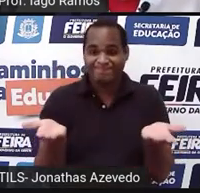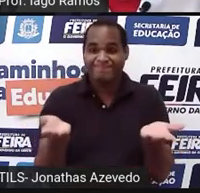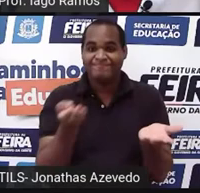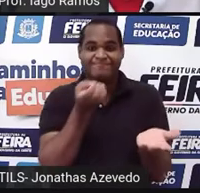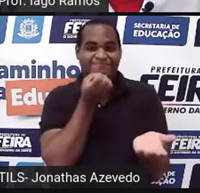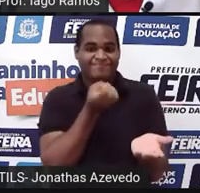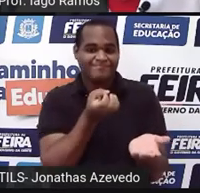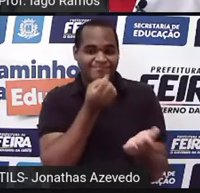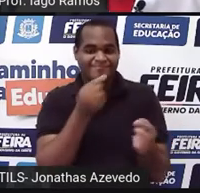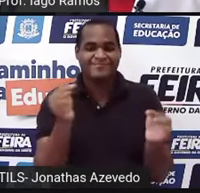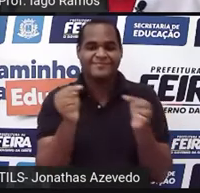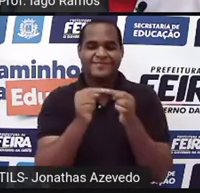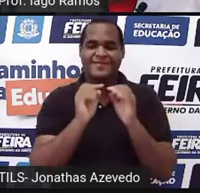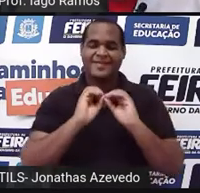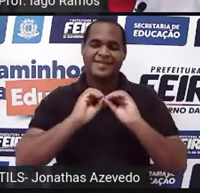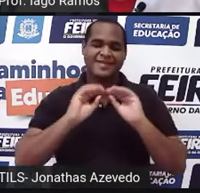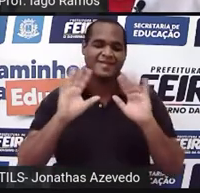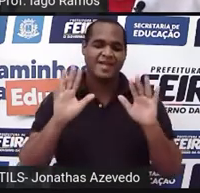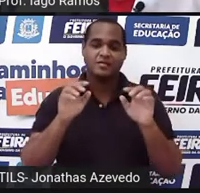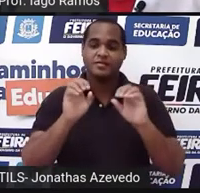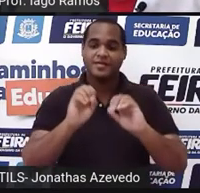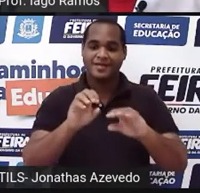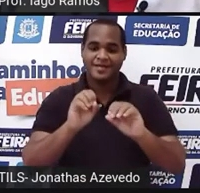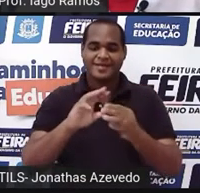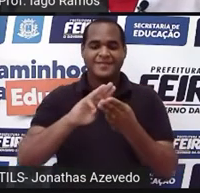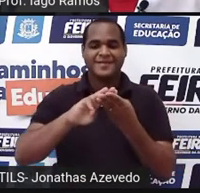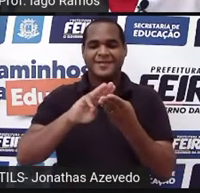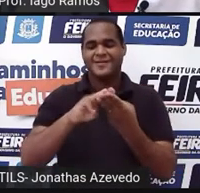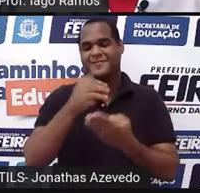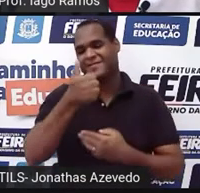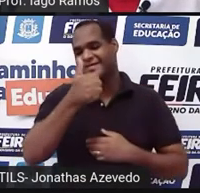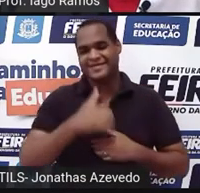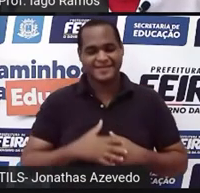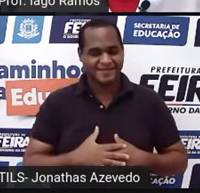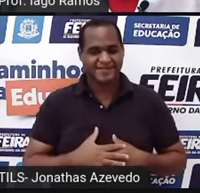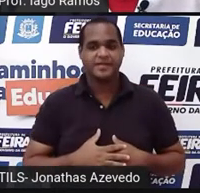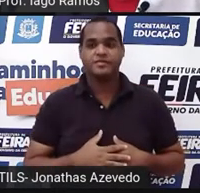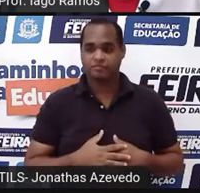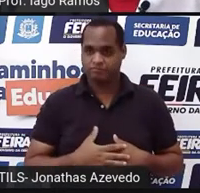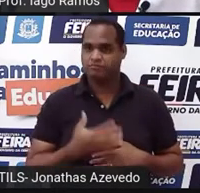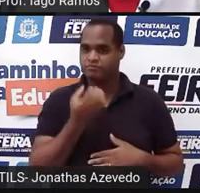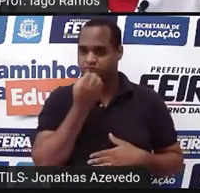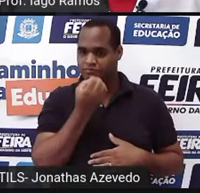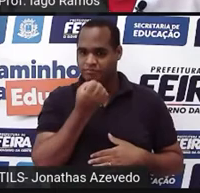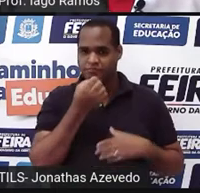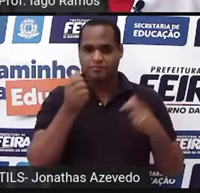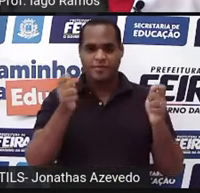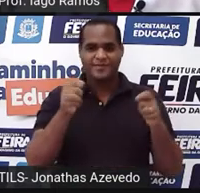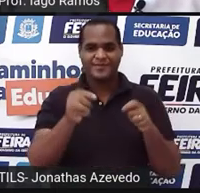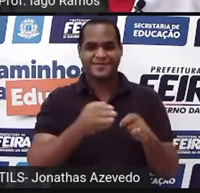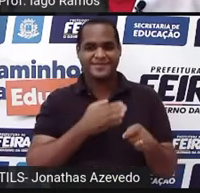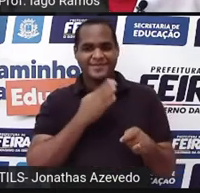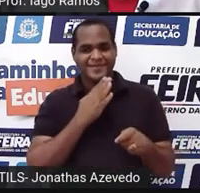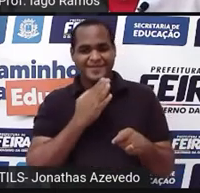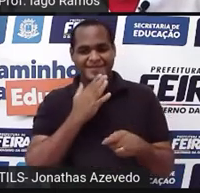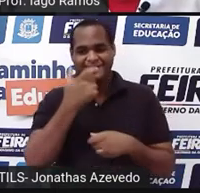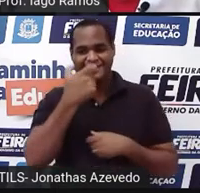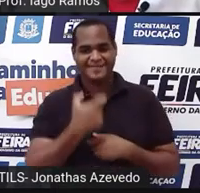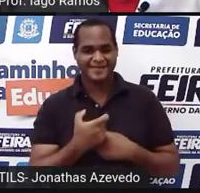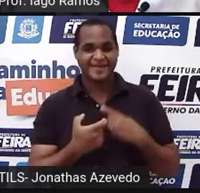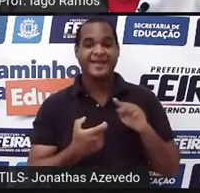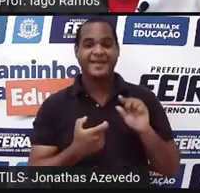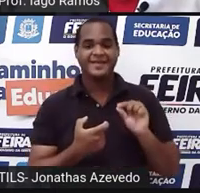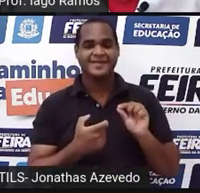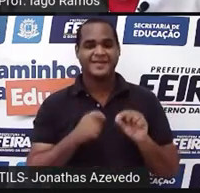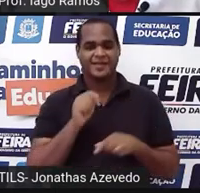claro, a aula de matemática. Bom, bem possível que você já me conheça. Eu sou o professor Iago